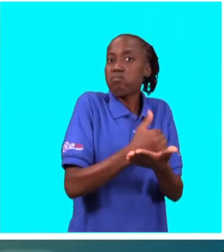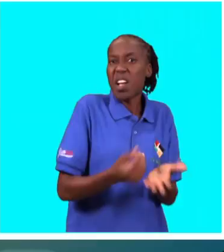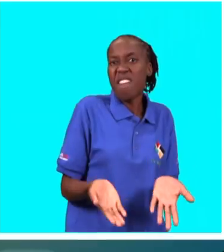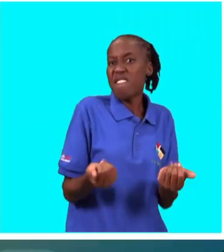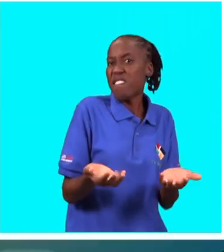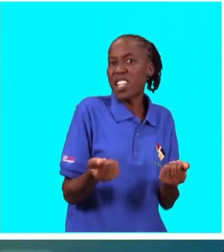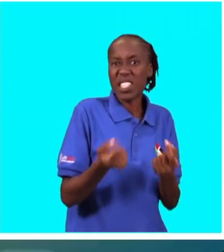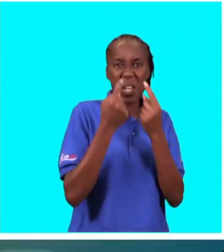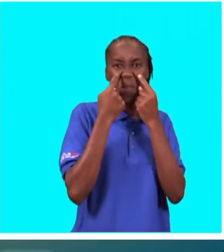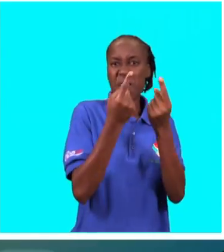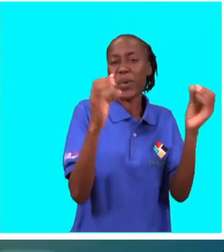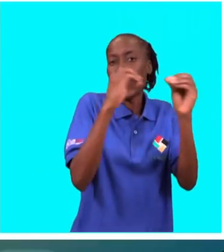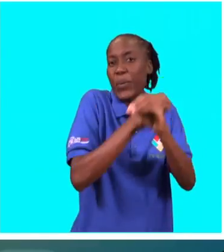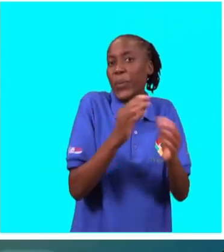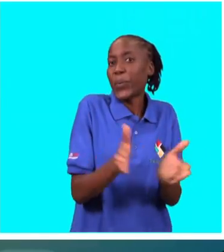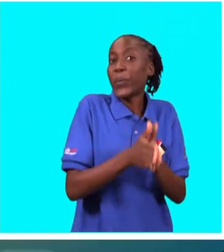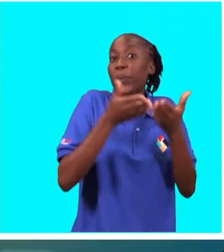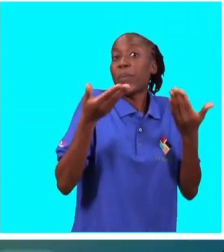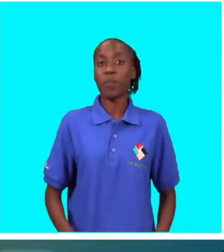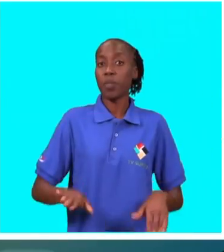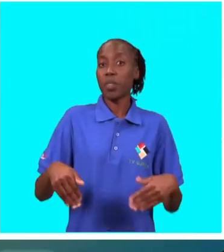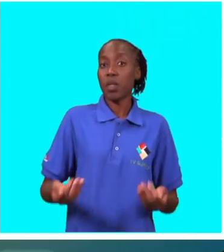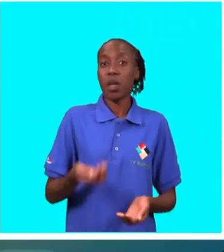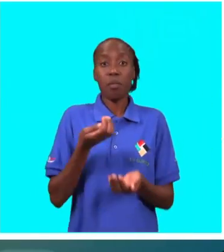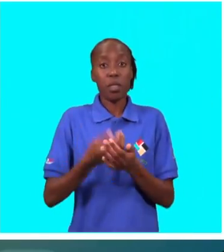O lucro não é fácil, não é visível.